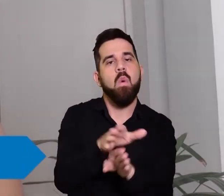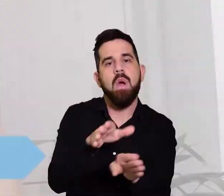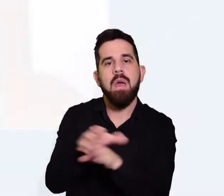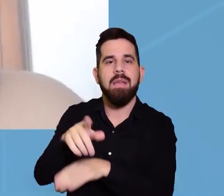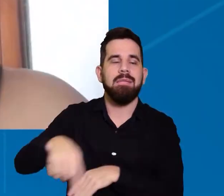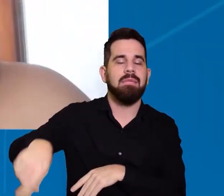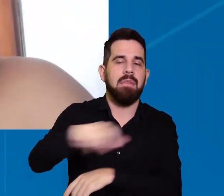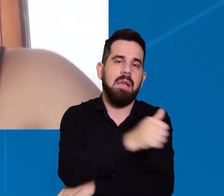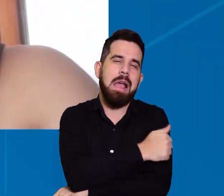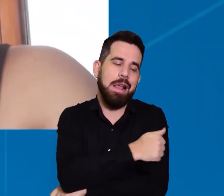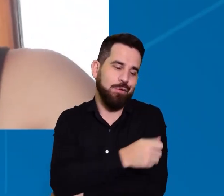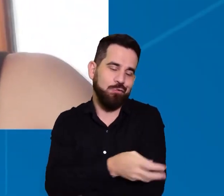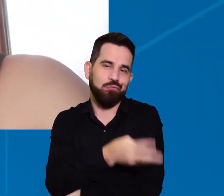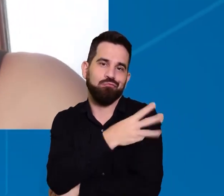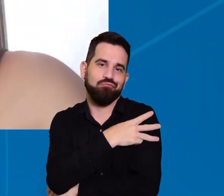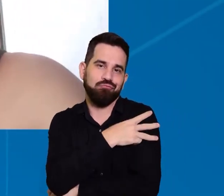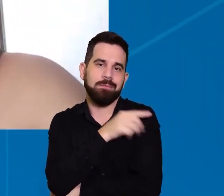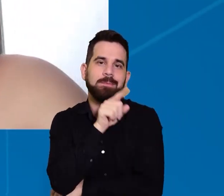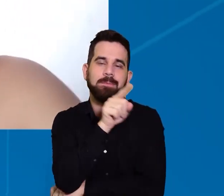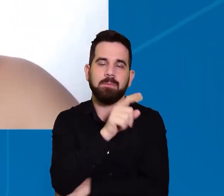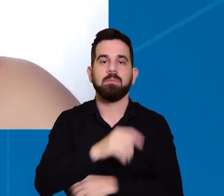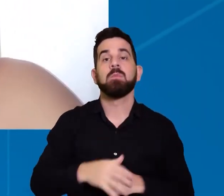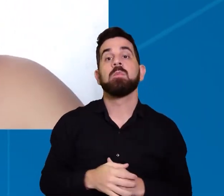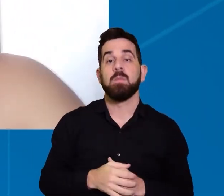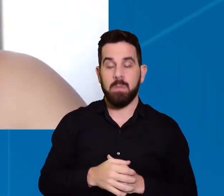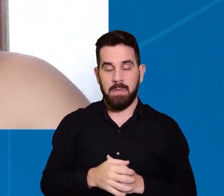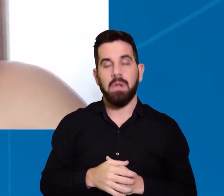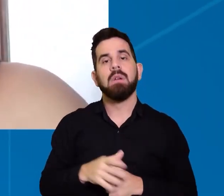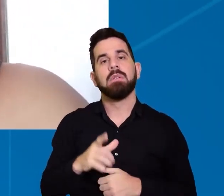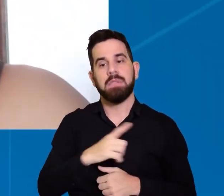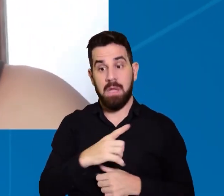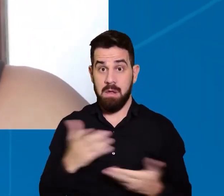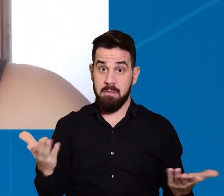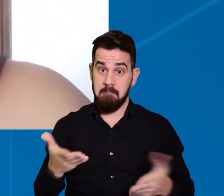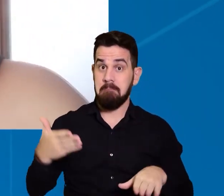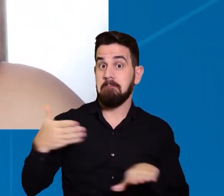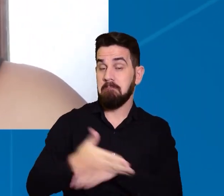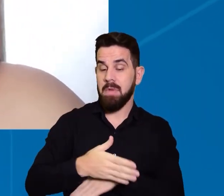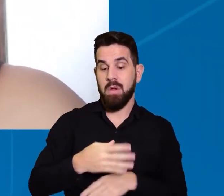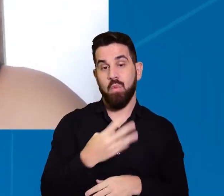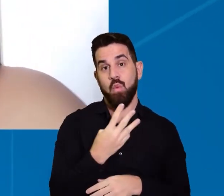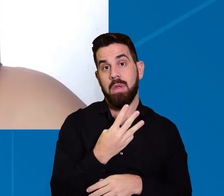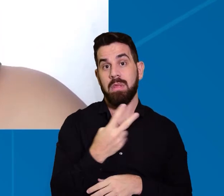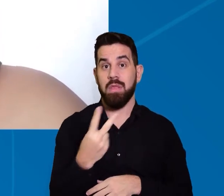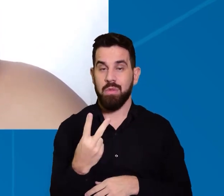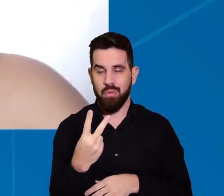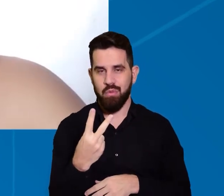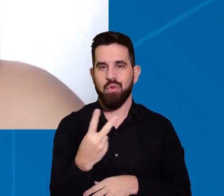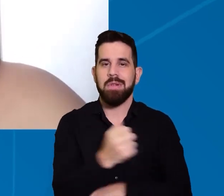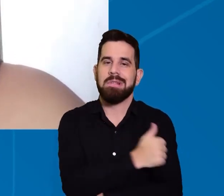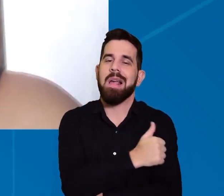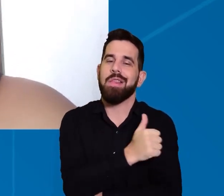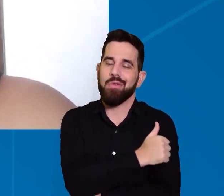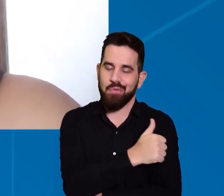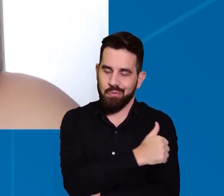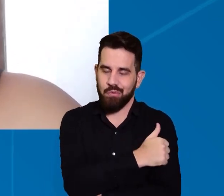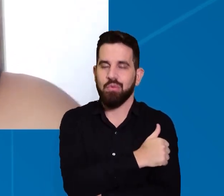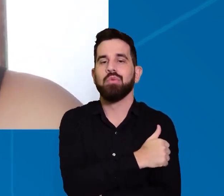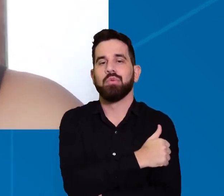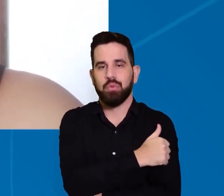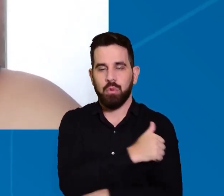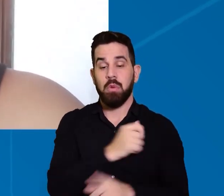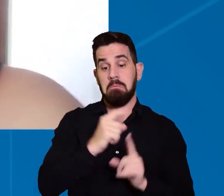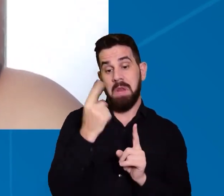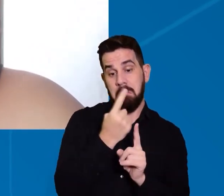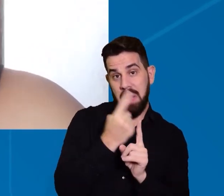Olha só! Atualmente faz parte da extensão cerca de 42 estudantes do primeiro ao quinto ano de medicina e cada um